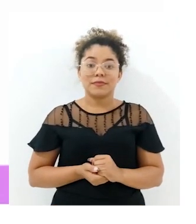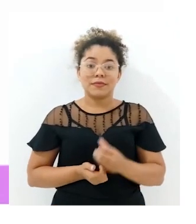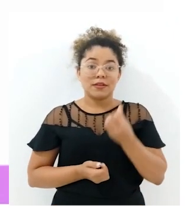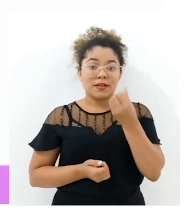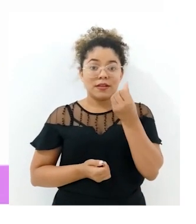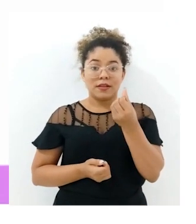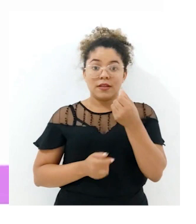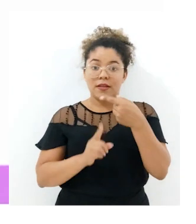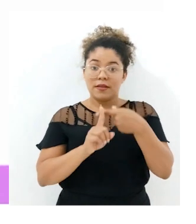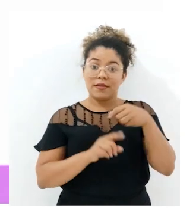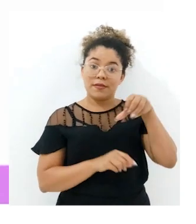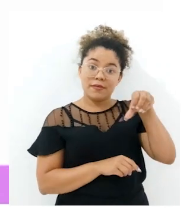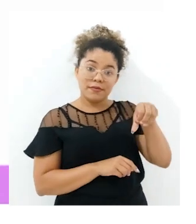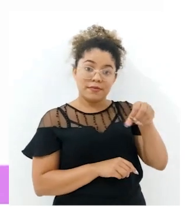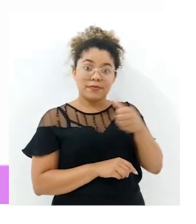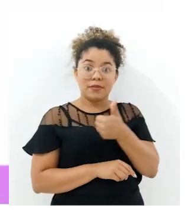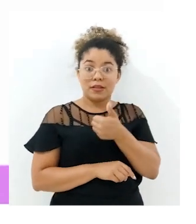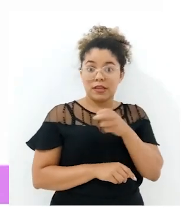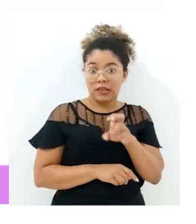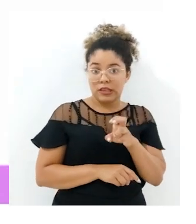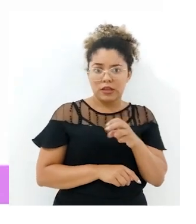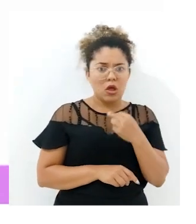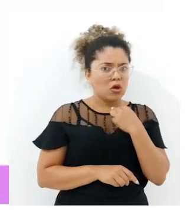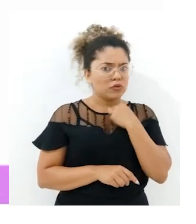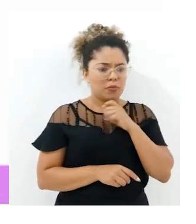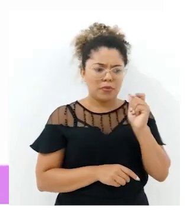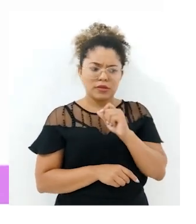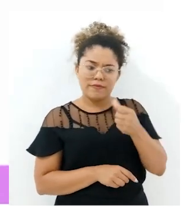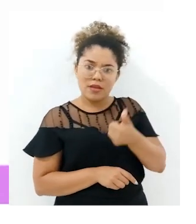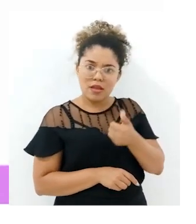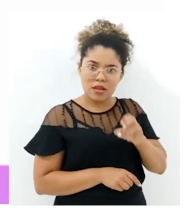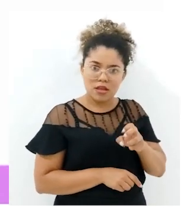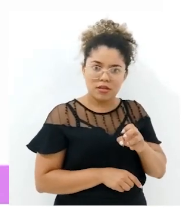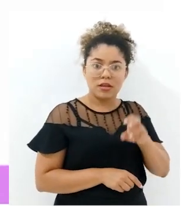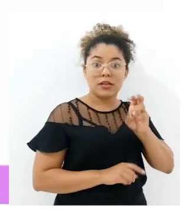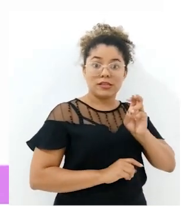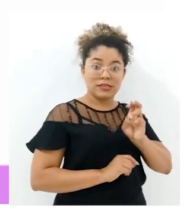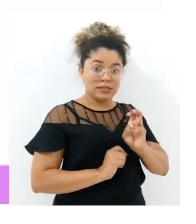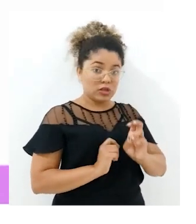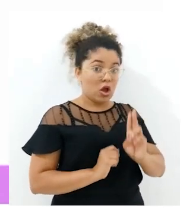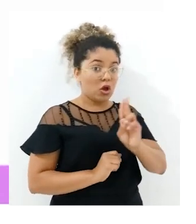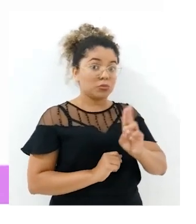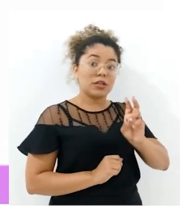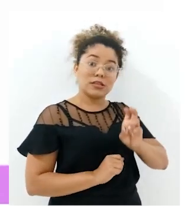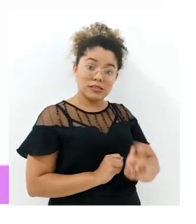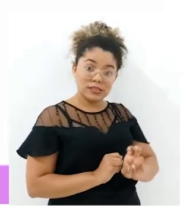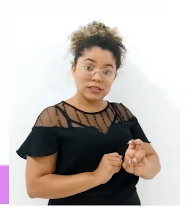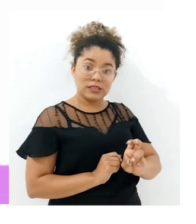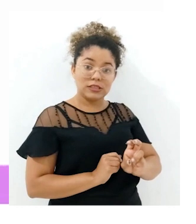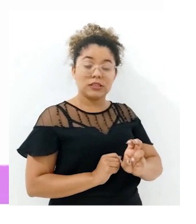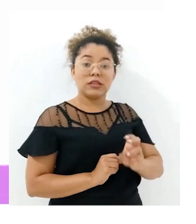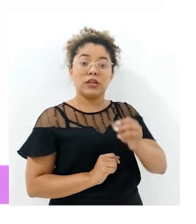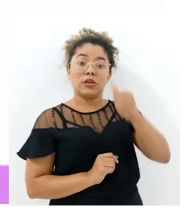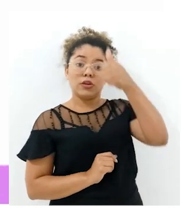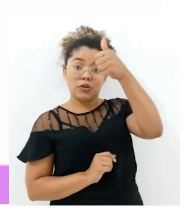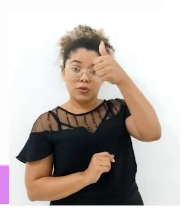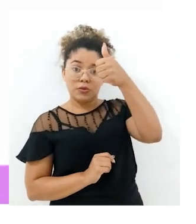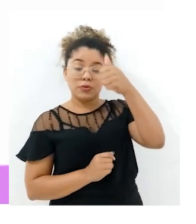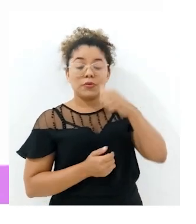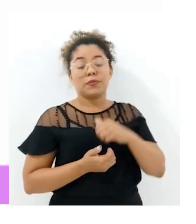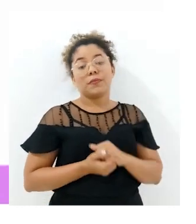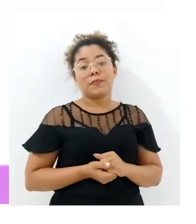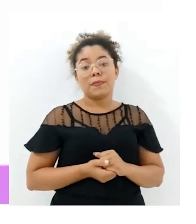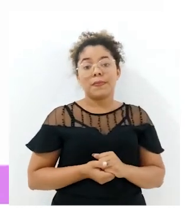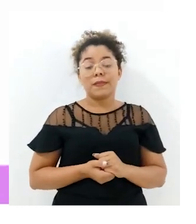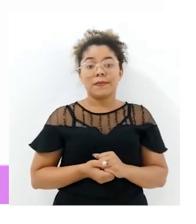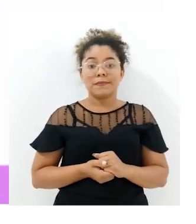6 mais 9, 15. Eu não posso colocar o 15, né? Então, vou colocar a unidade e levo a dezena para a casa